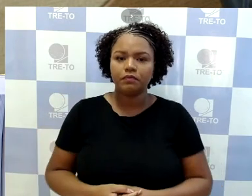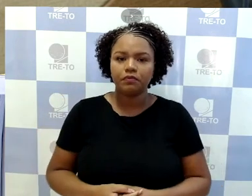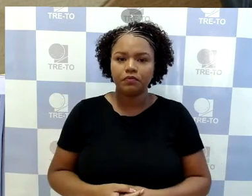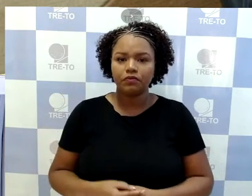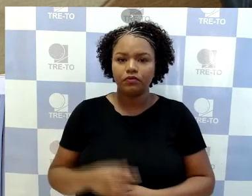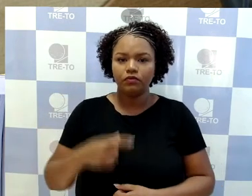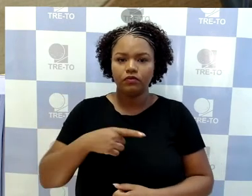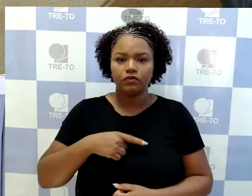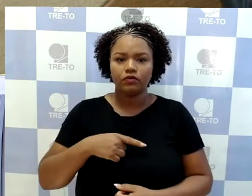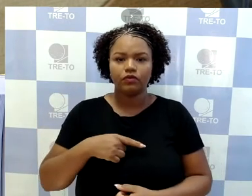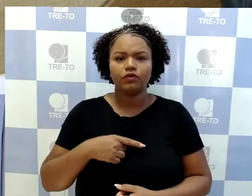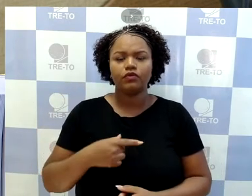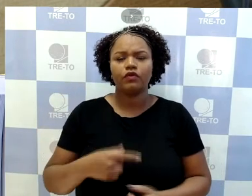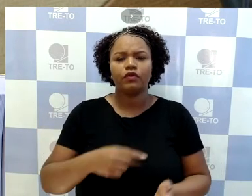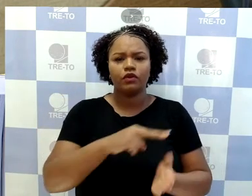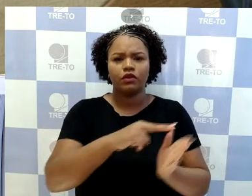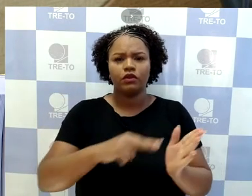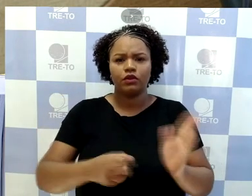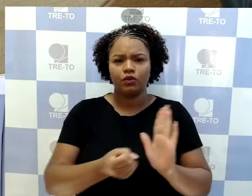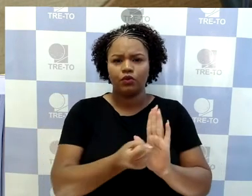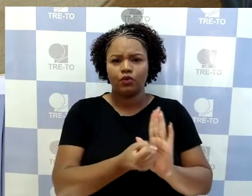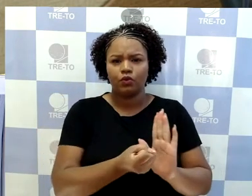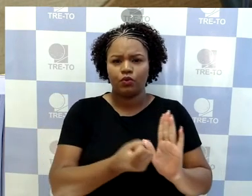chamada do item, item 4.